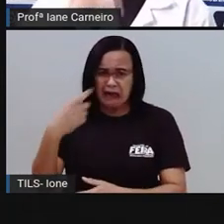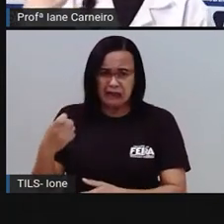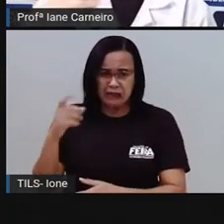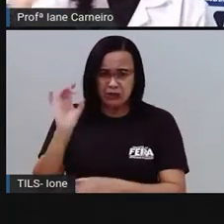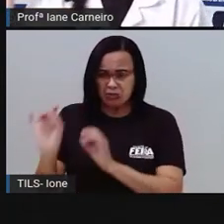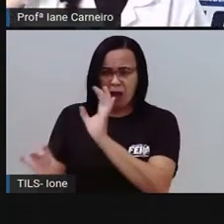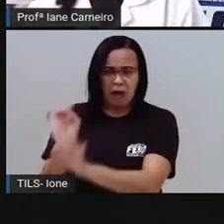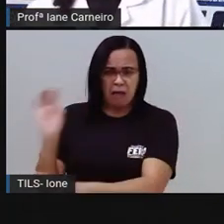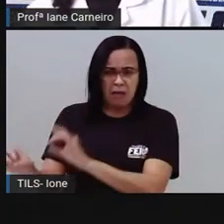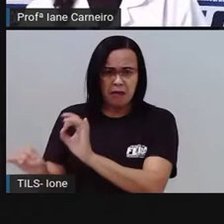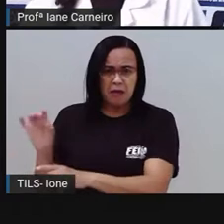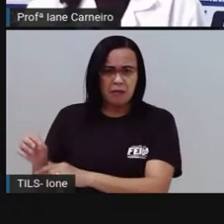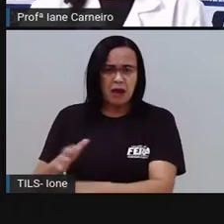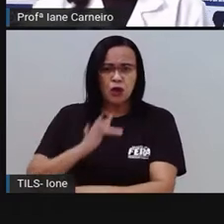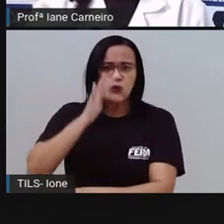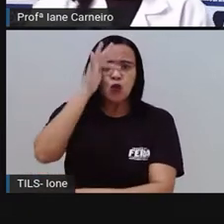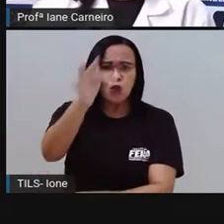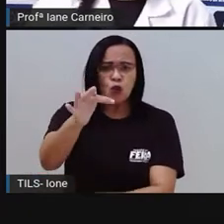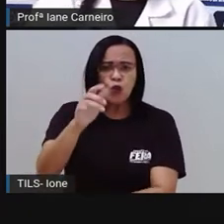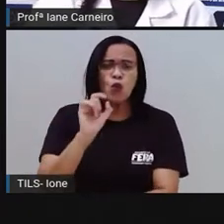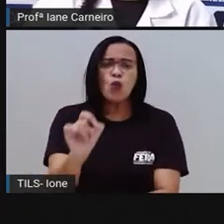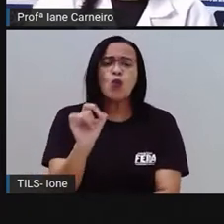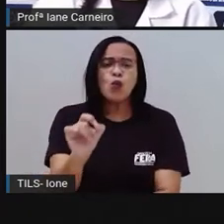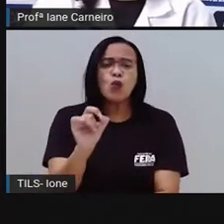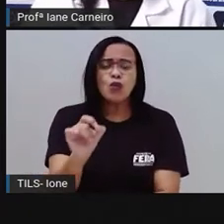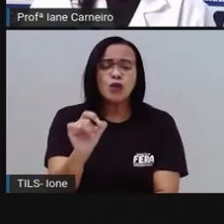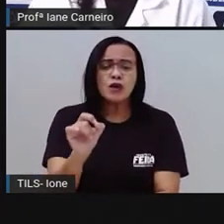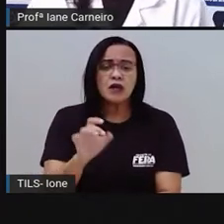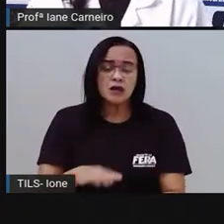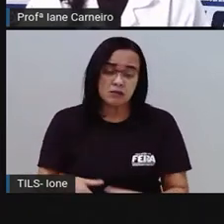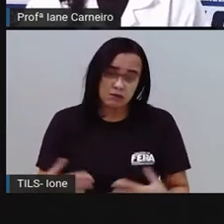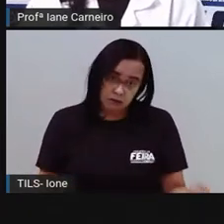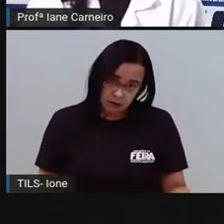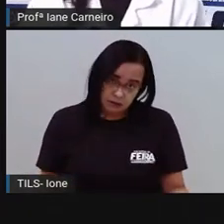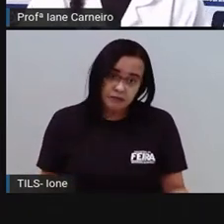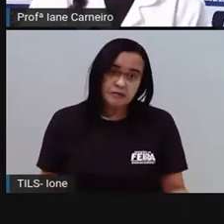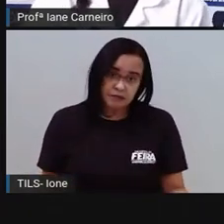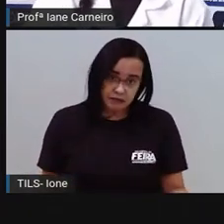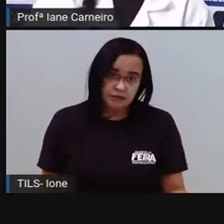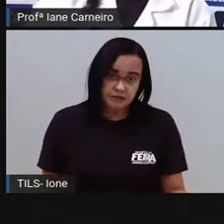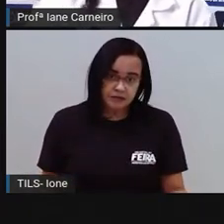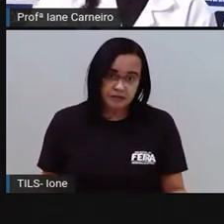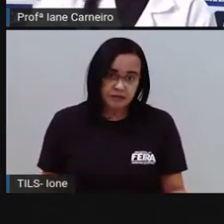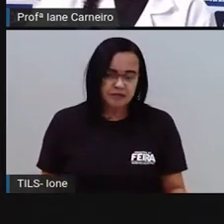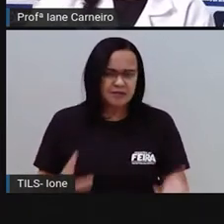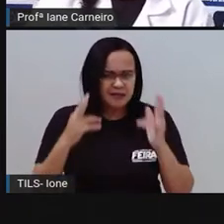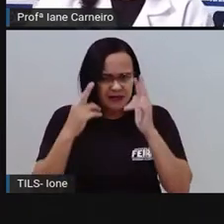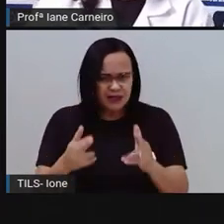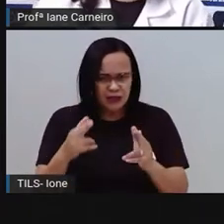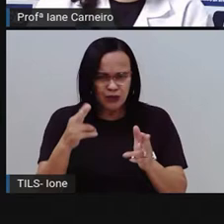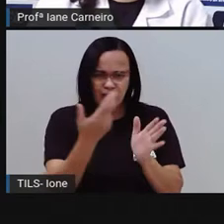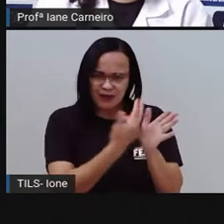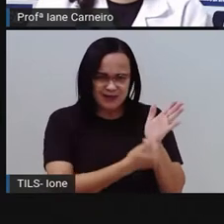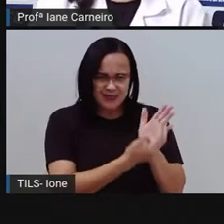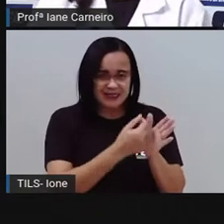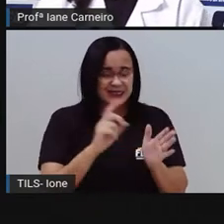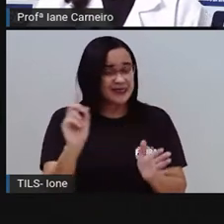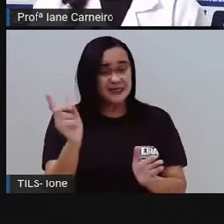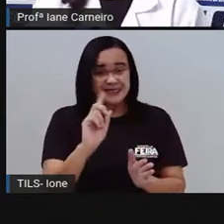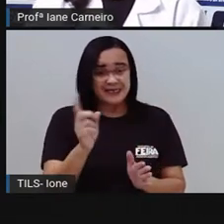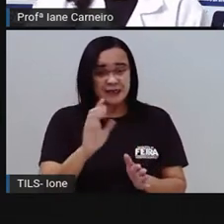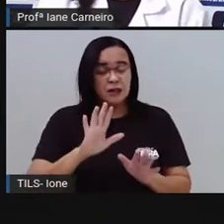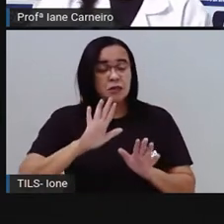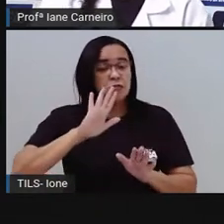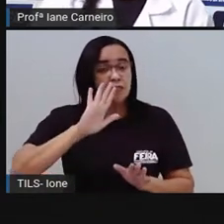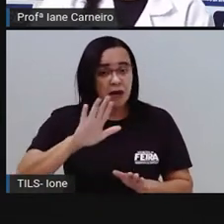Será que o lixo vai sair correndo atrás da gente? Como a Pró colocou aí na ilustração? Não, né? Mas a Pró acabou de dar um exemplo. Quando